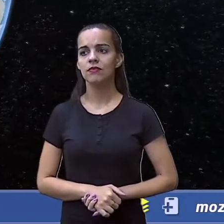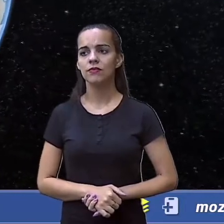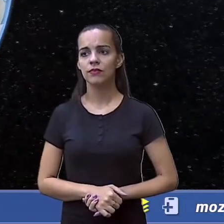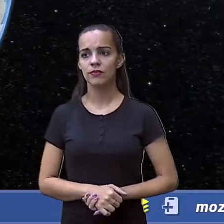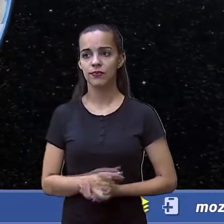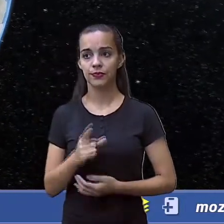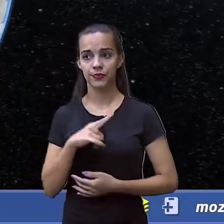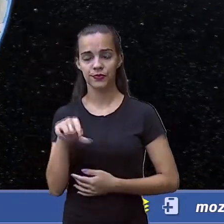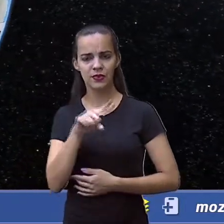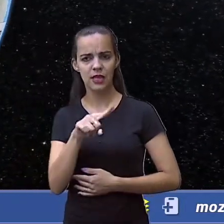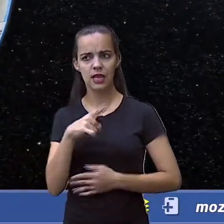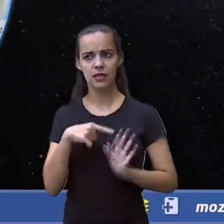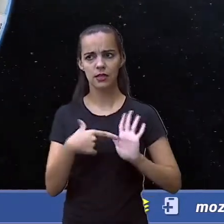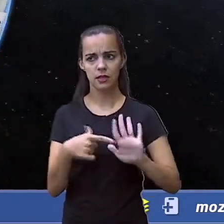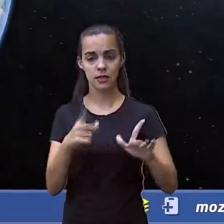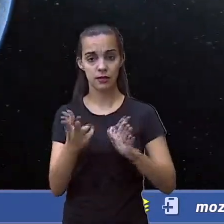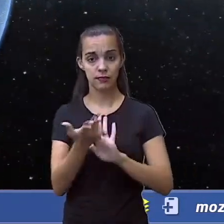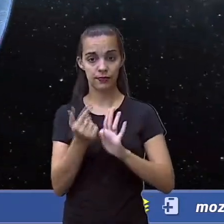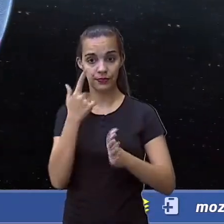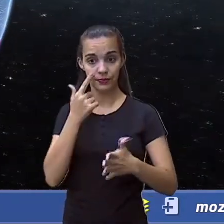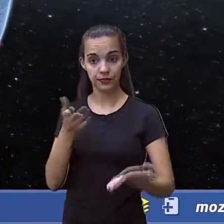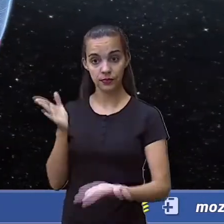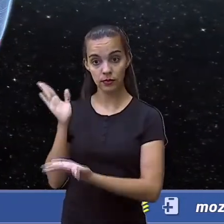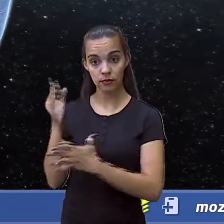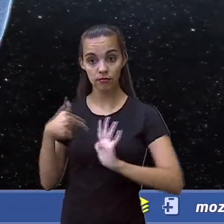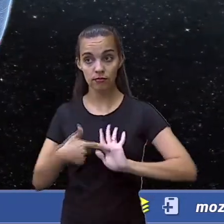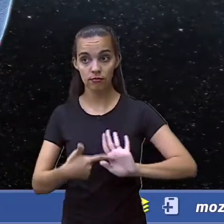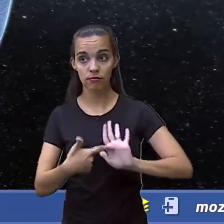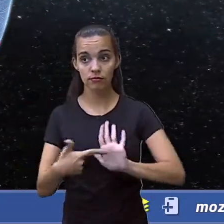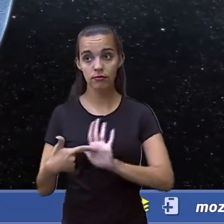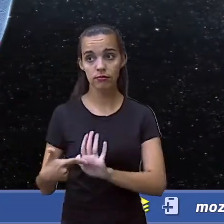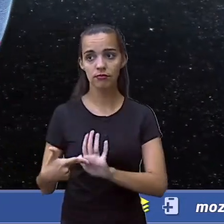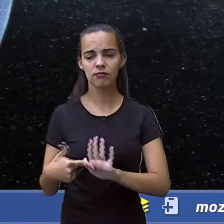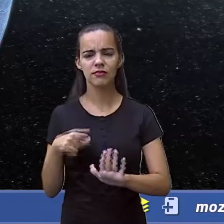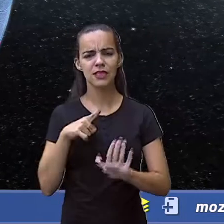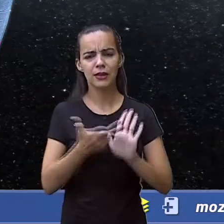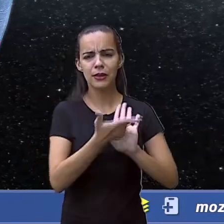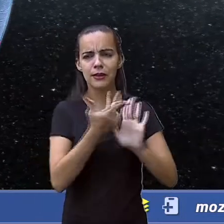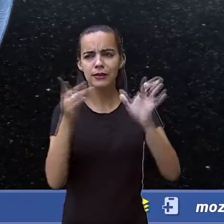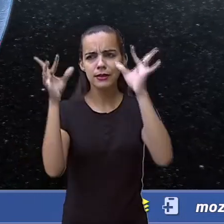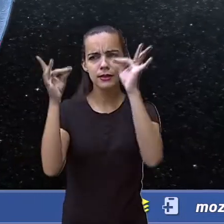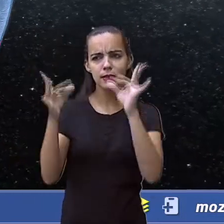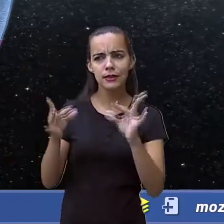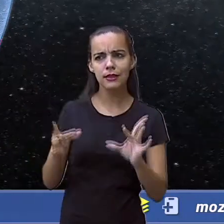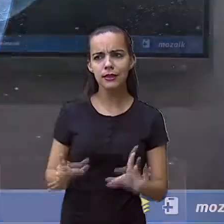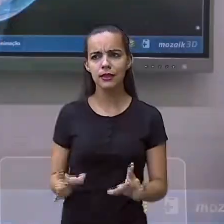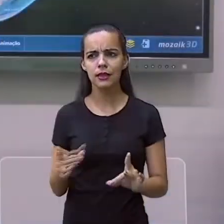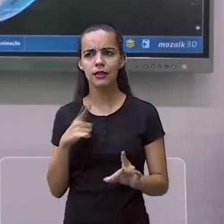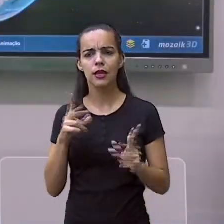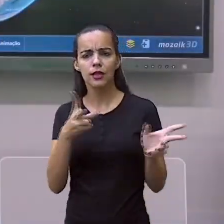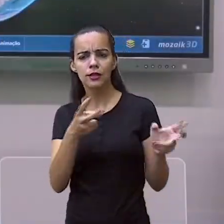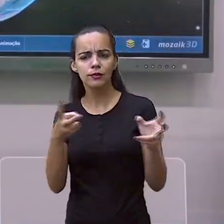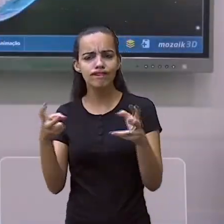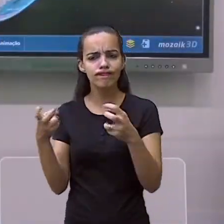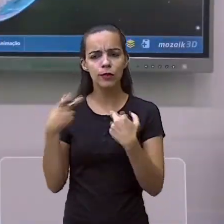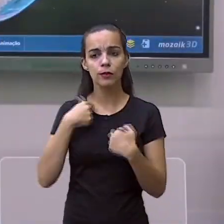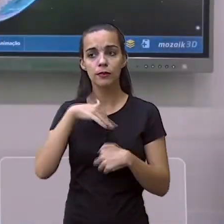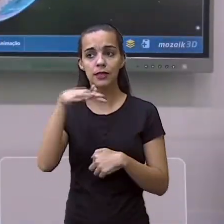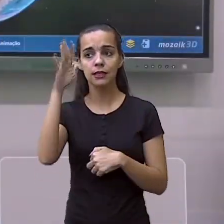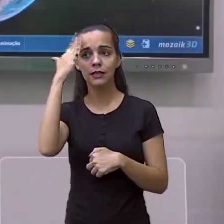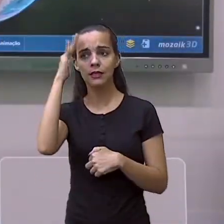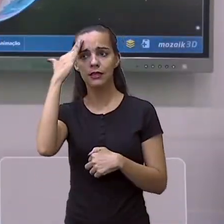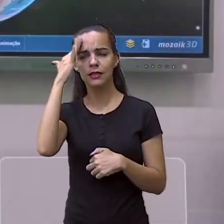é importante que a gente observe esses detalhes para que a gente possa entender quando,